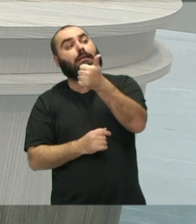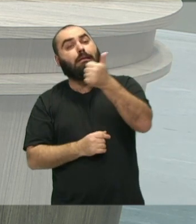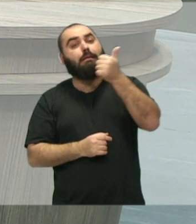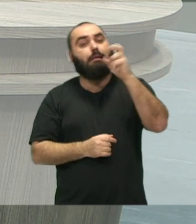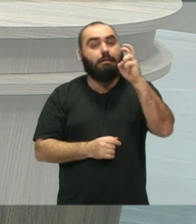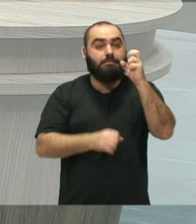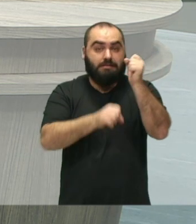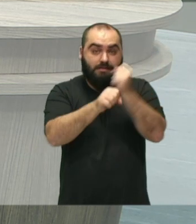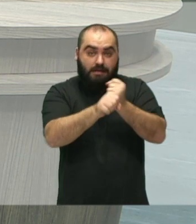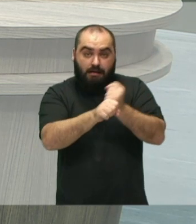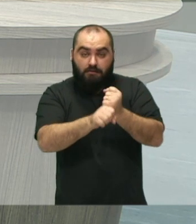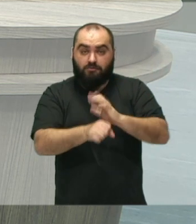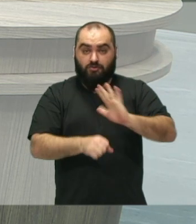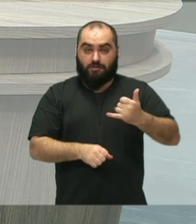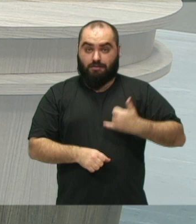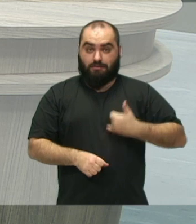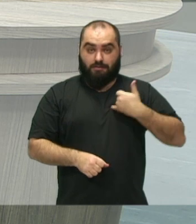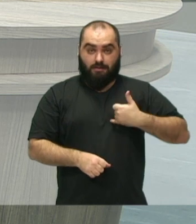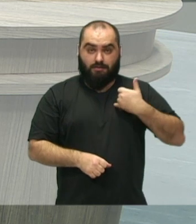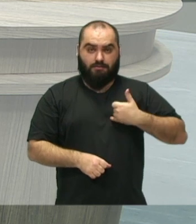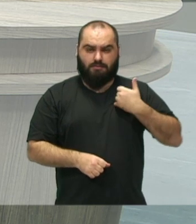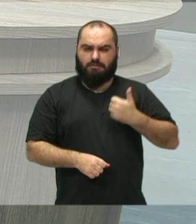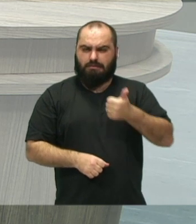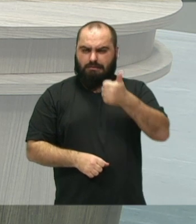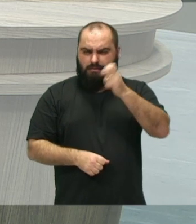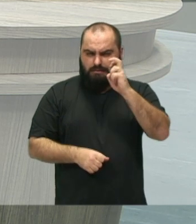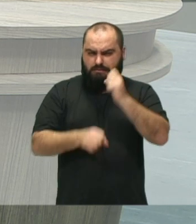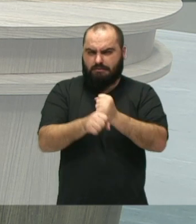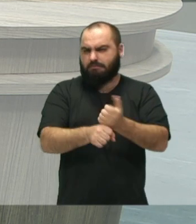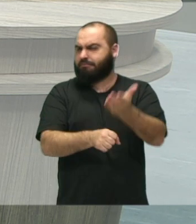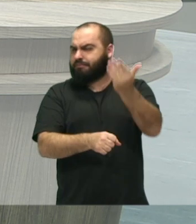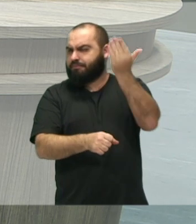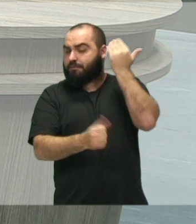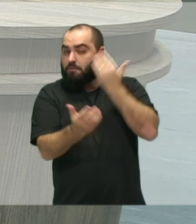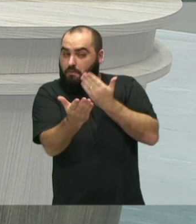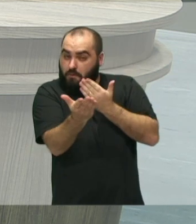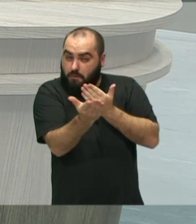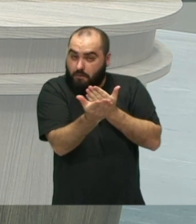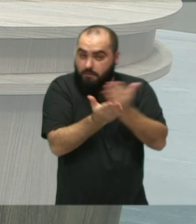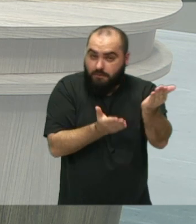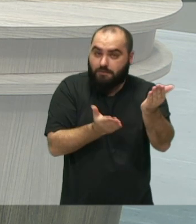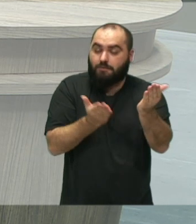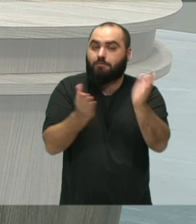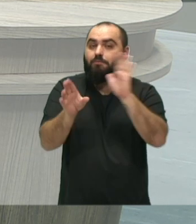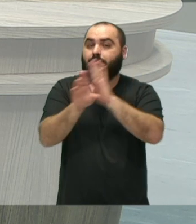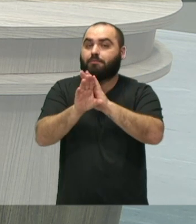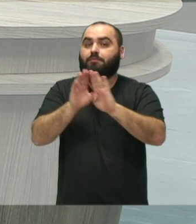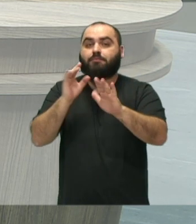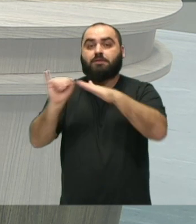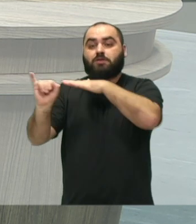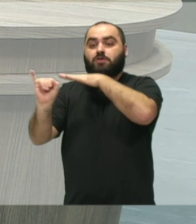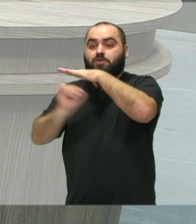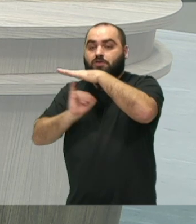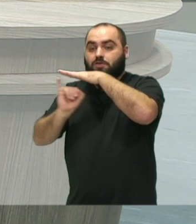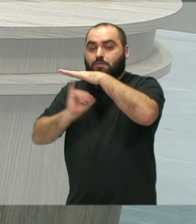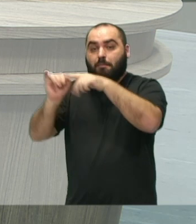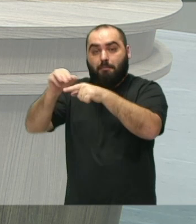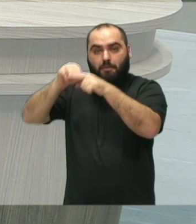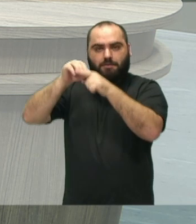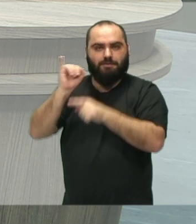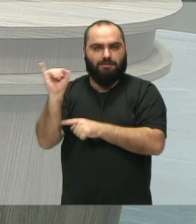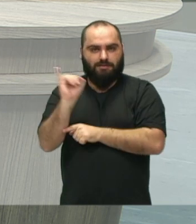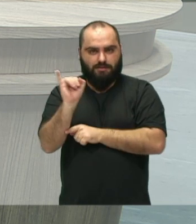Conservatório de Música de Itajaí, essa política pública cultural que se consolidou na cidade e tornou Itajaí uma